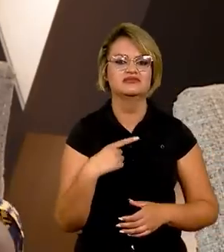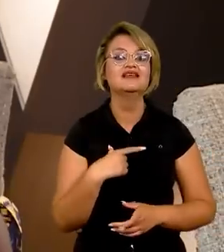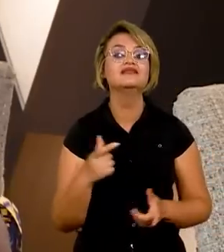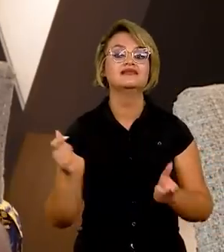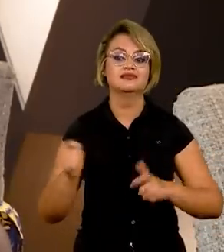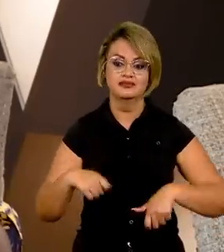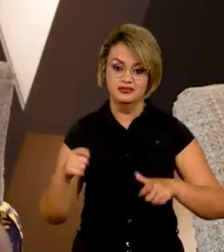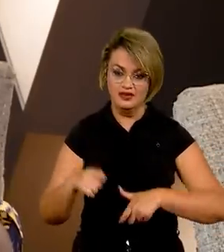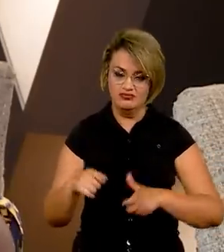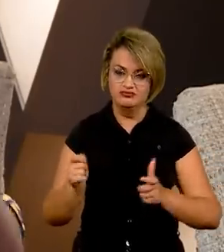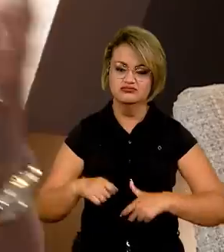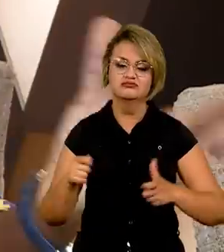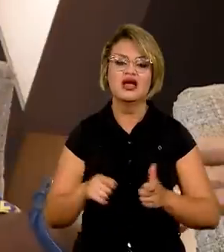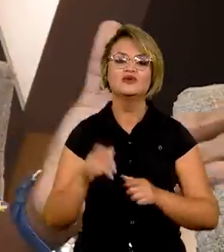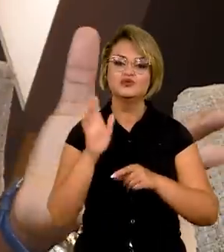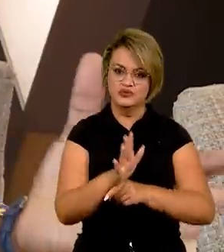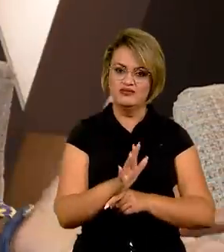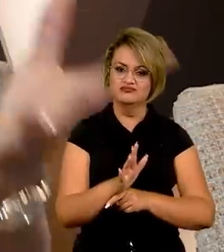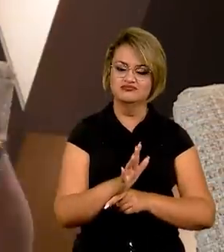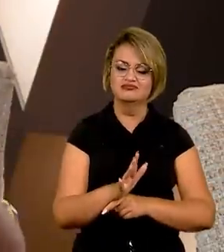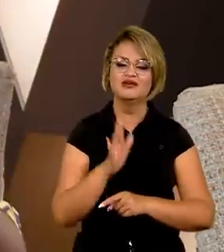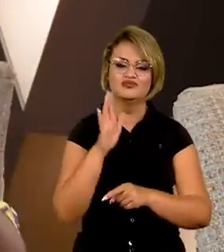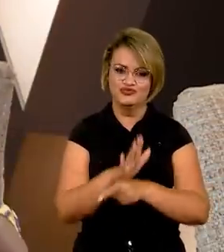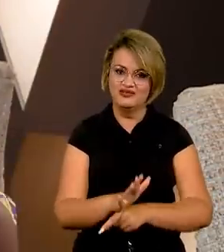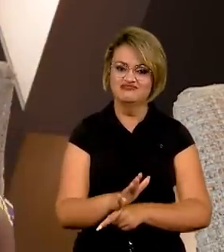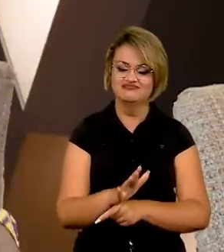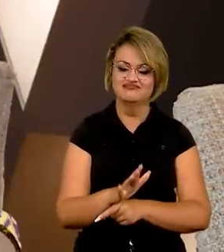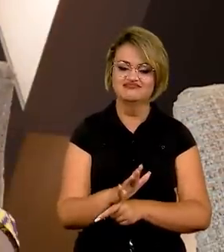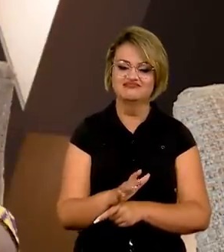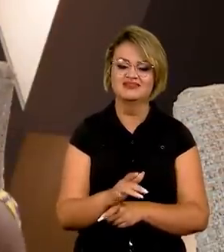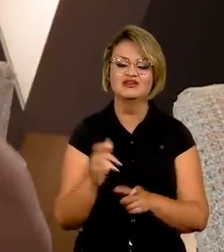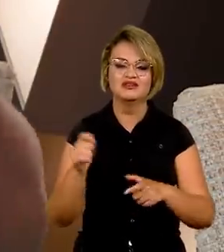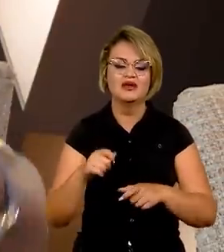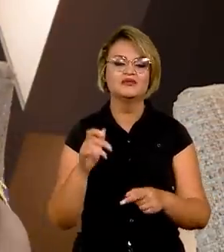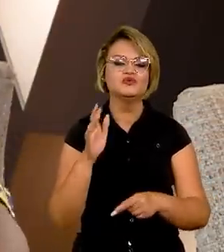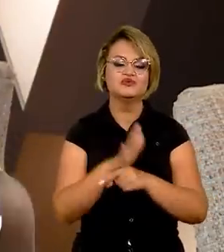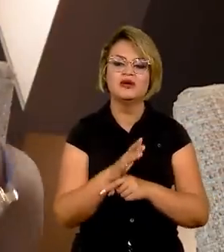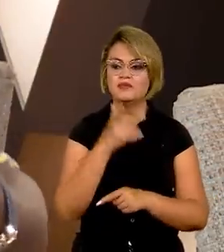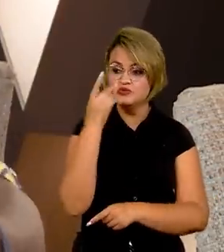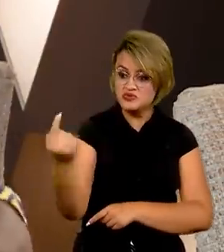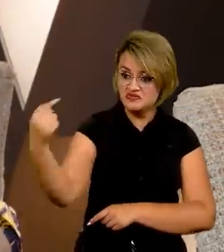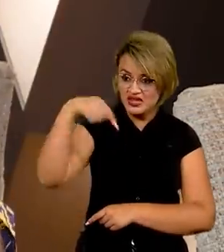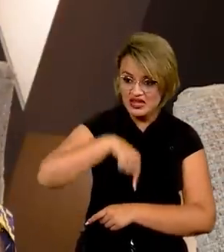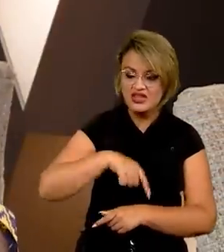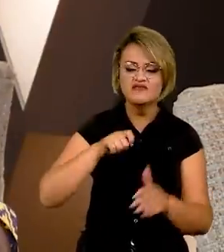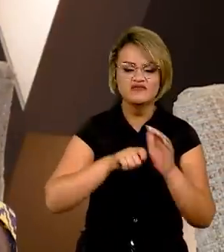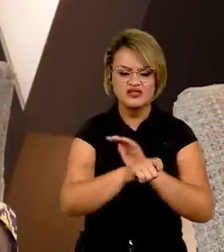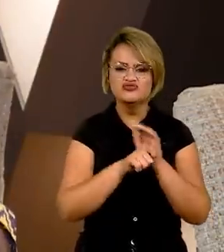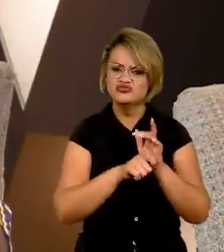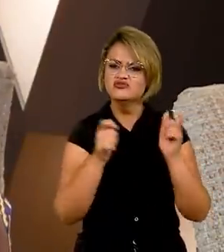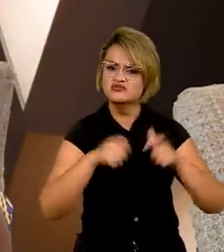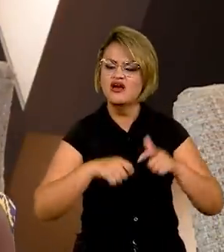pode ajudar, ajudar com quem diz, os empresários brasileiros podem vir cá e investir, ganhar dinheiro na questão da